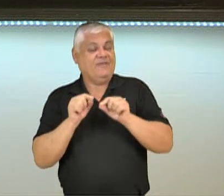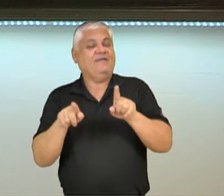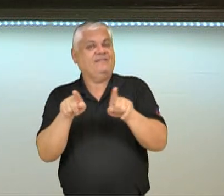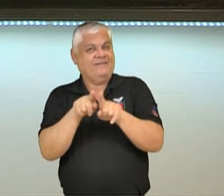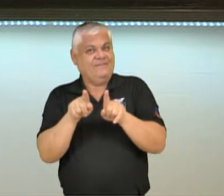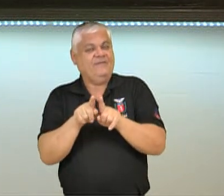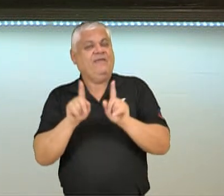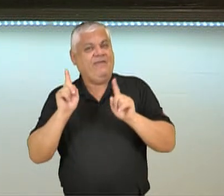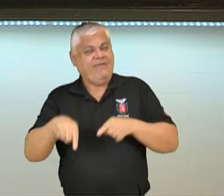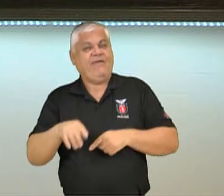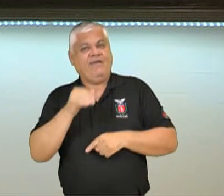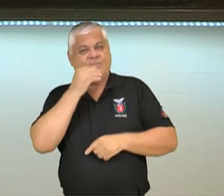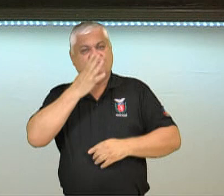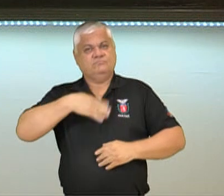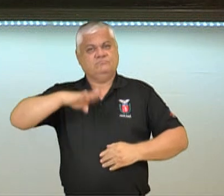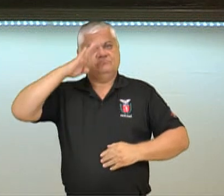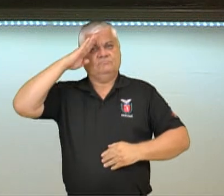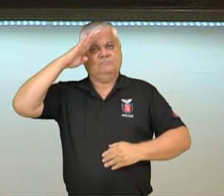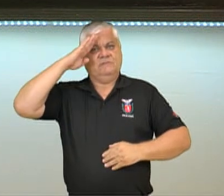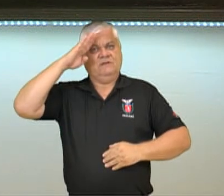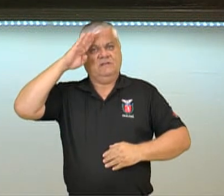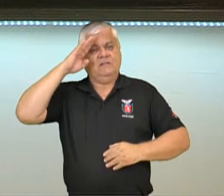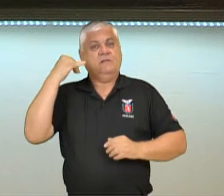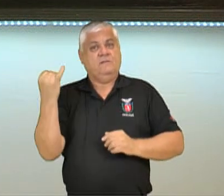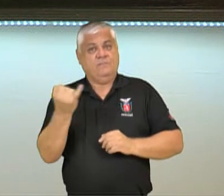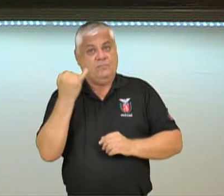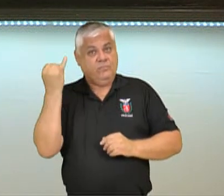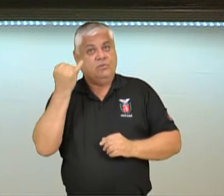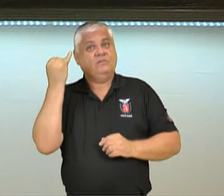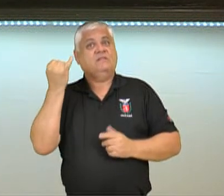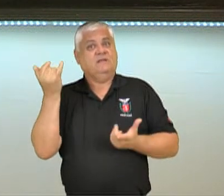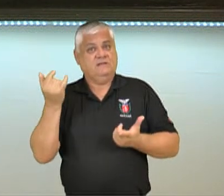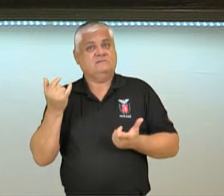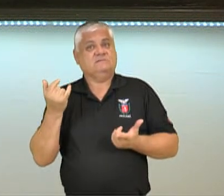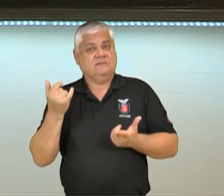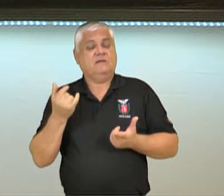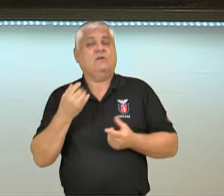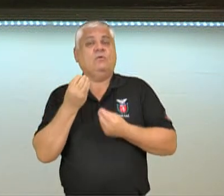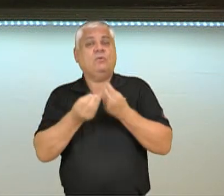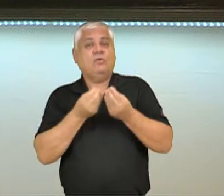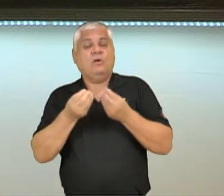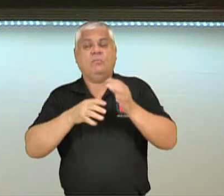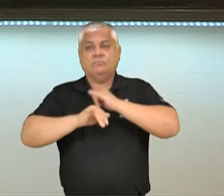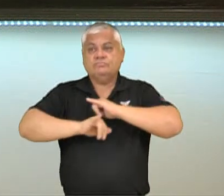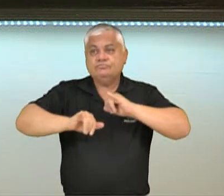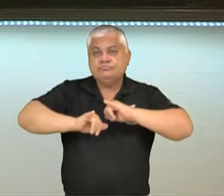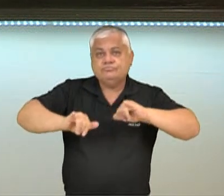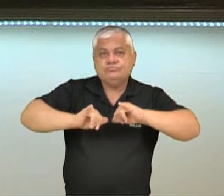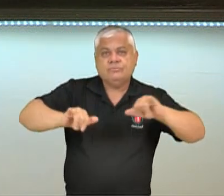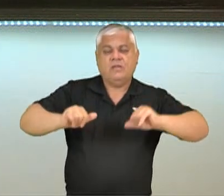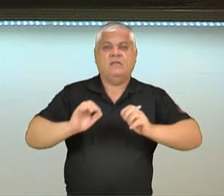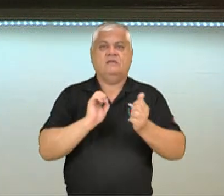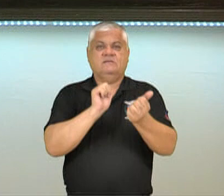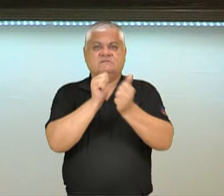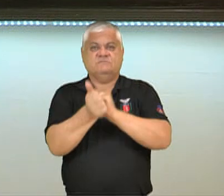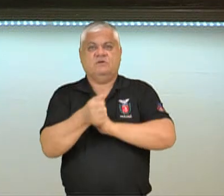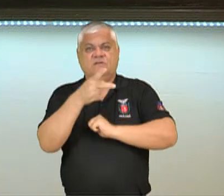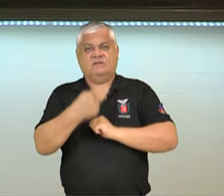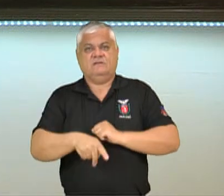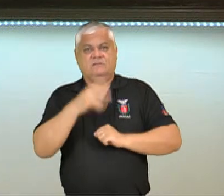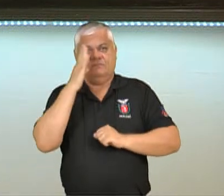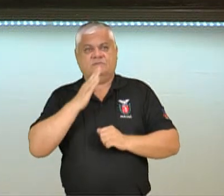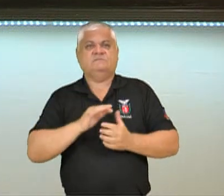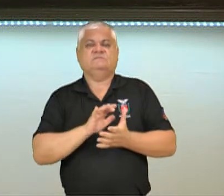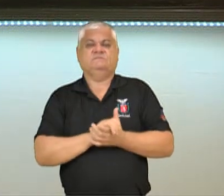os militares tiveram uma importância muito grande na divulgação desse esporte aqui no